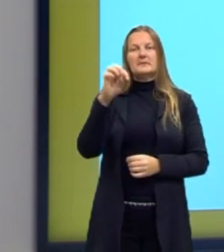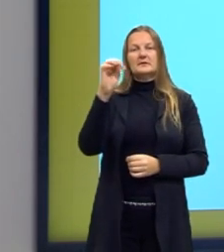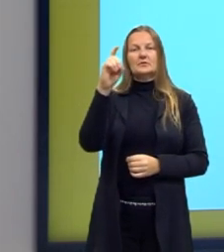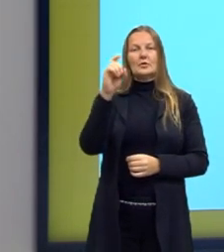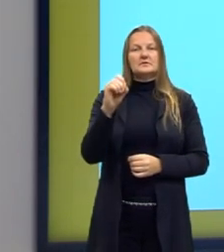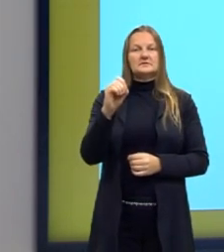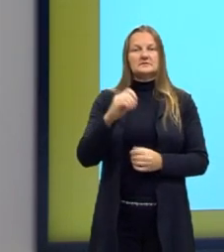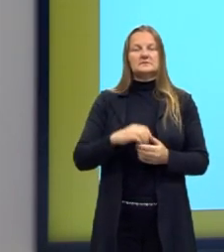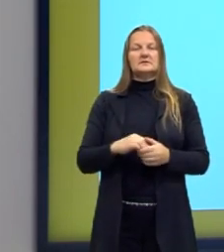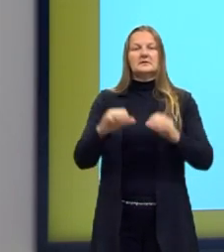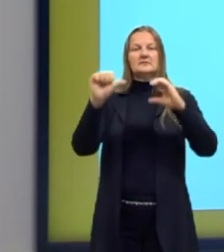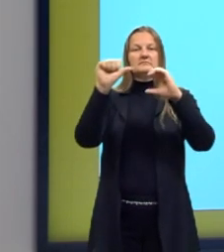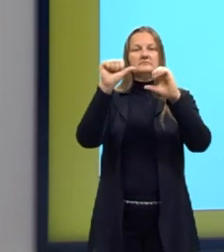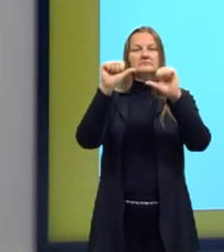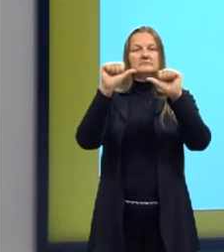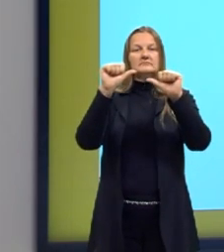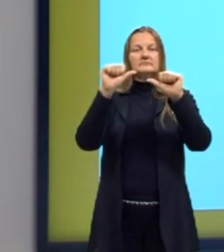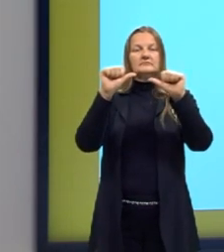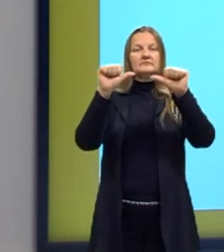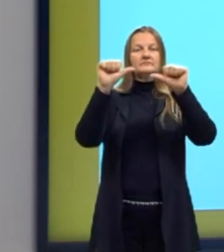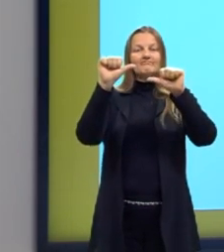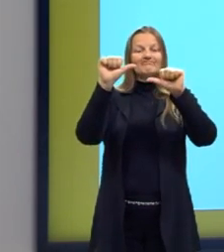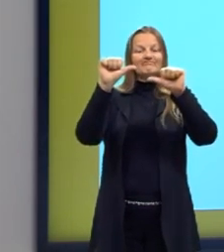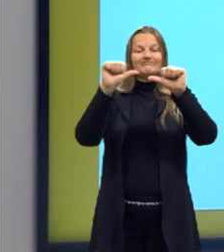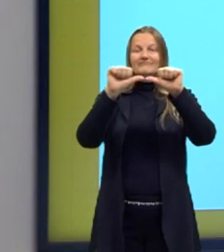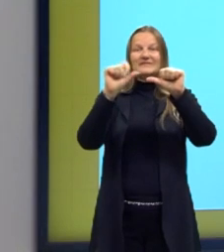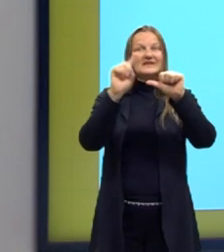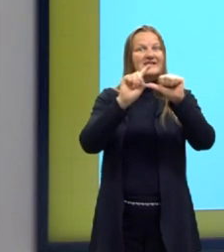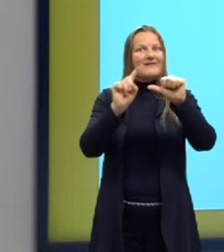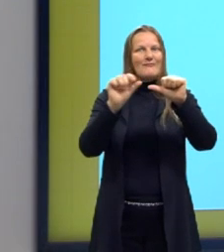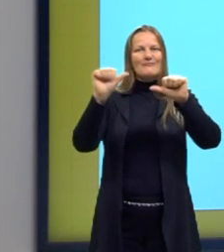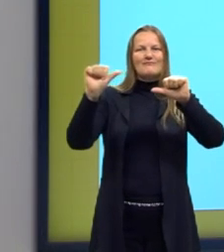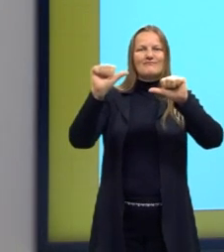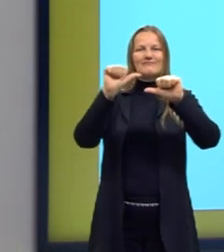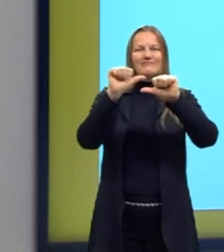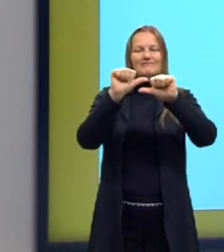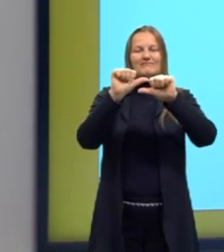Metox, benzeno, porque aqui é um anel benzênico, né, um anel aromático.